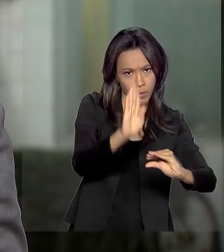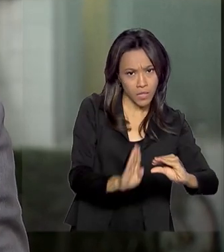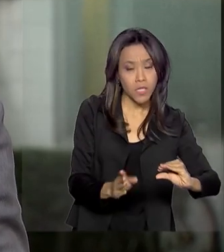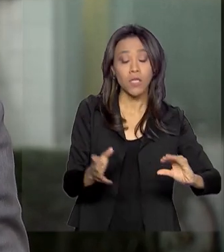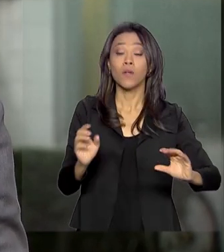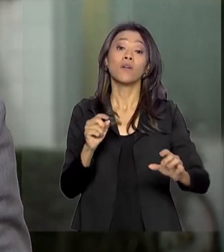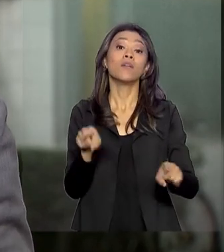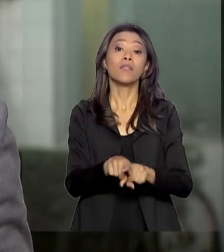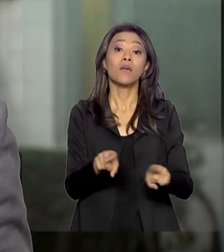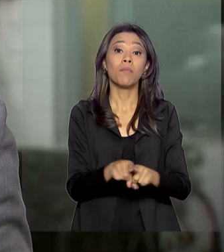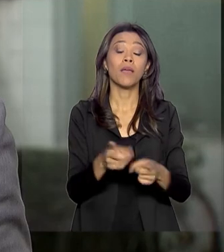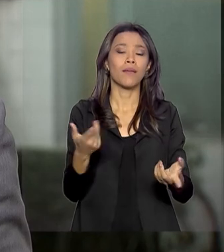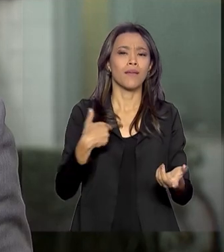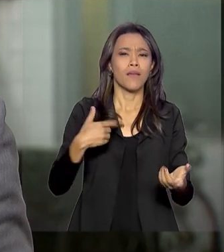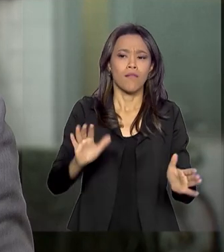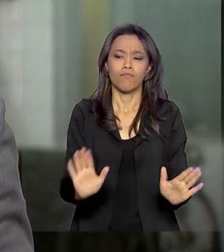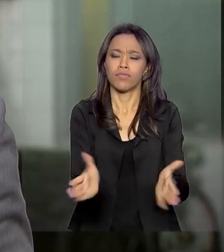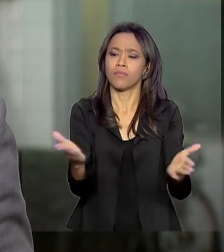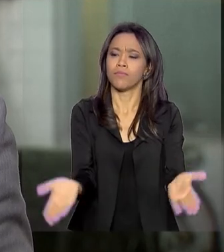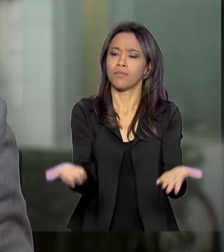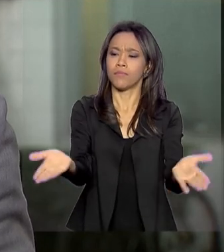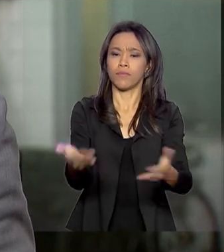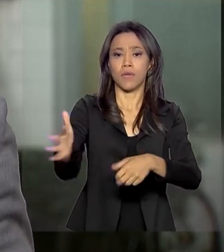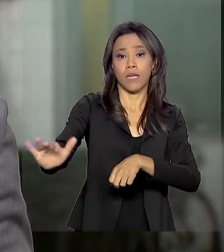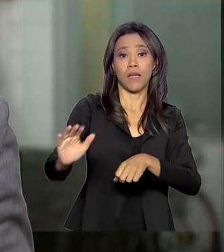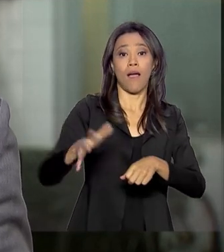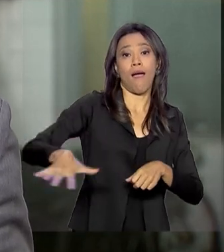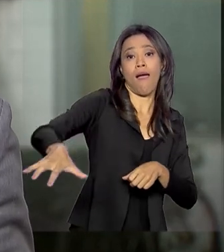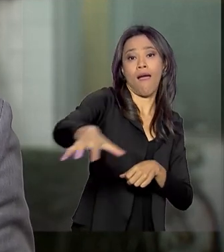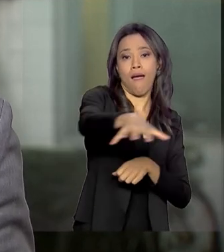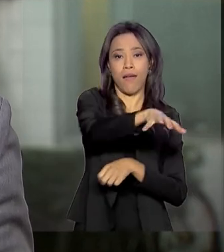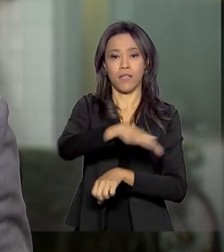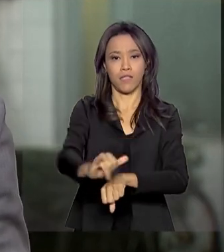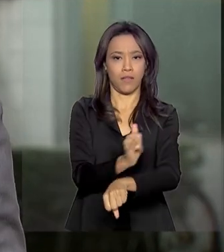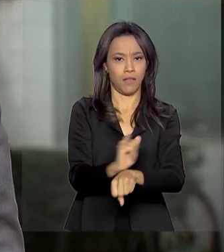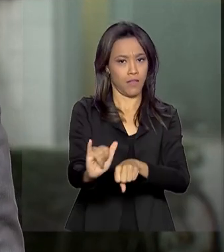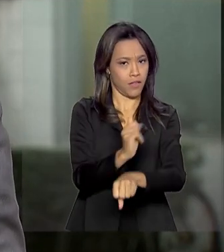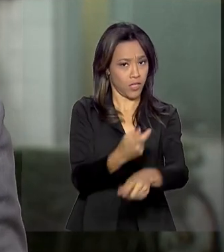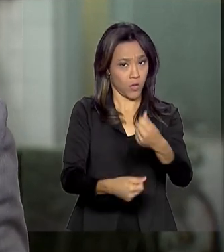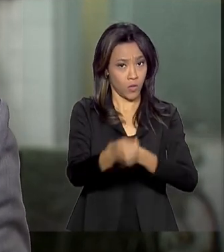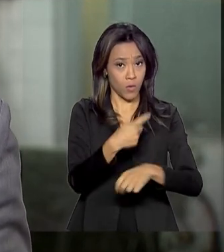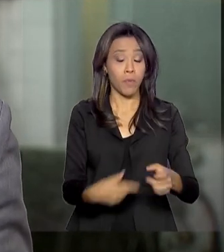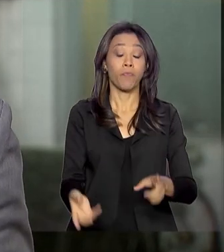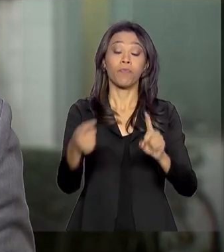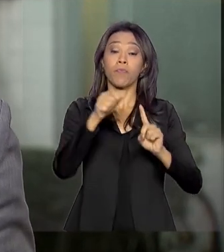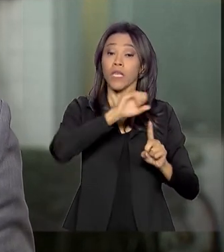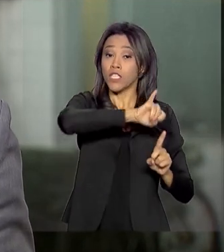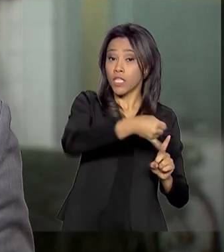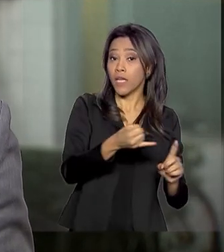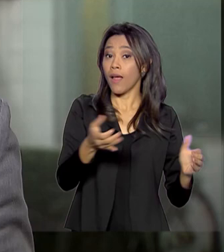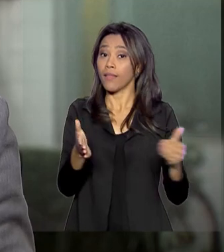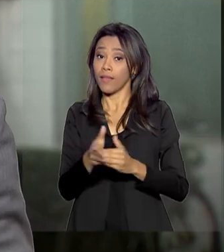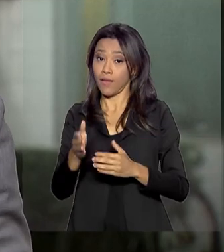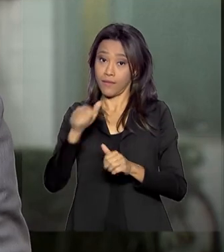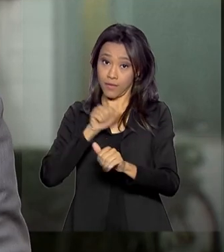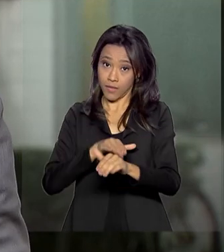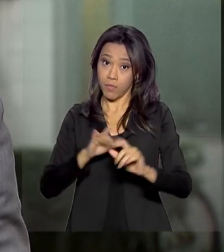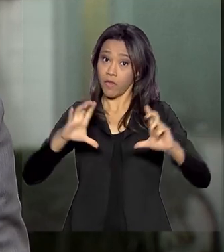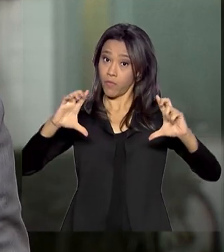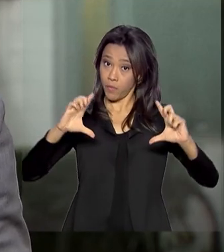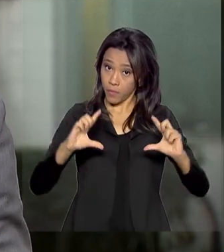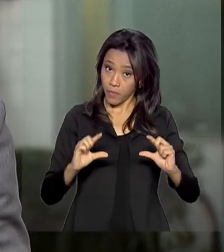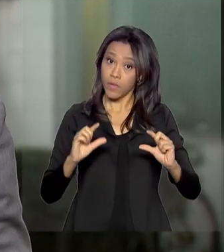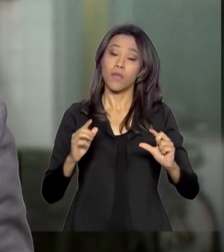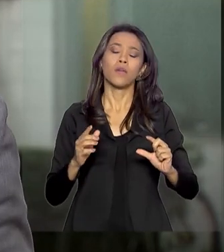setores estratégicos que voltaram a contratar. O desemprego recuou de janeiro a setembro, segundo o IBGE. Um dos